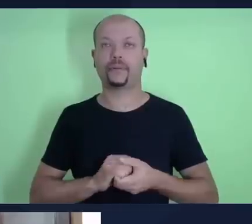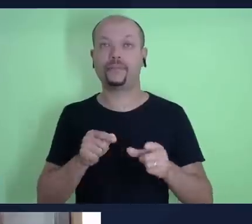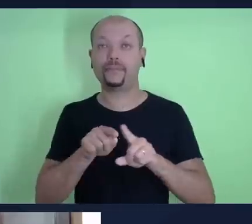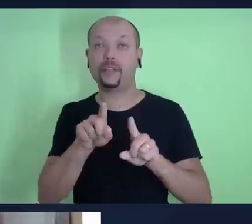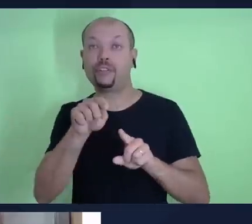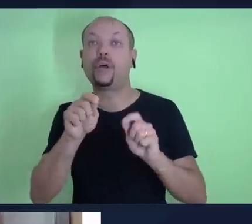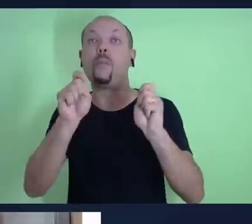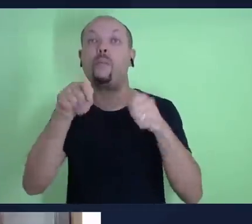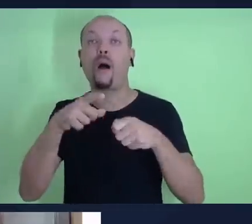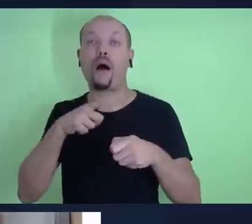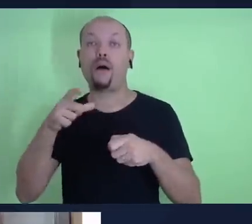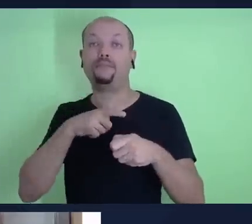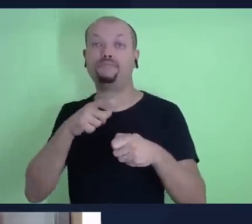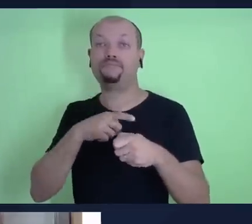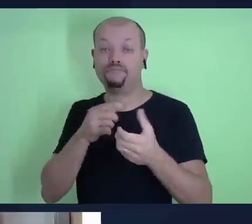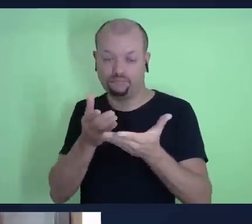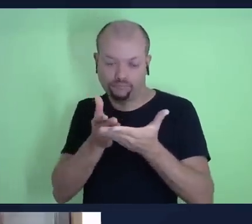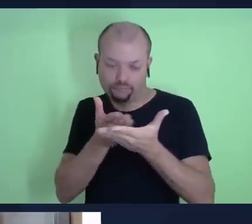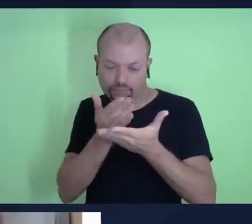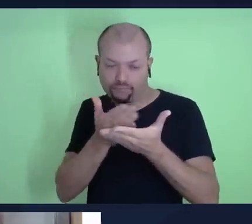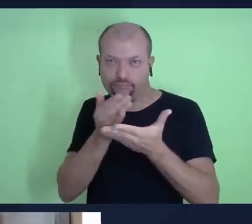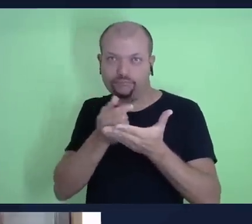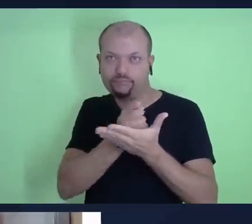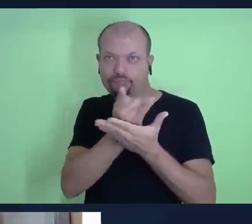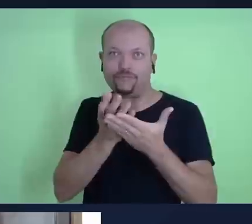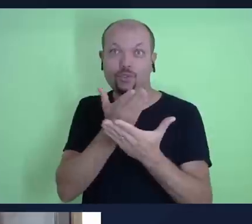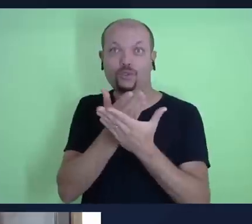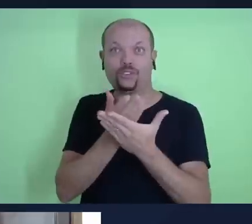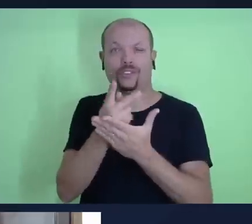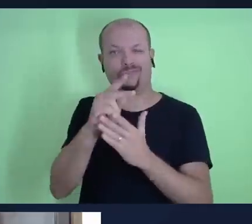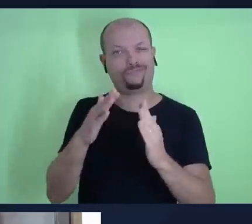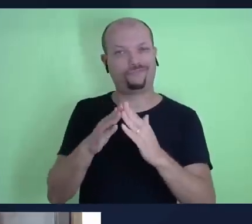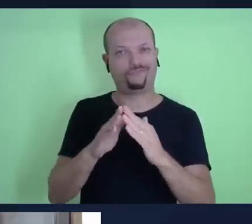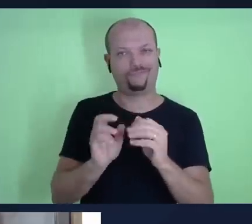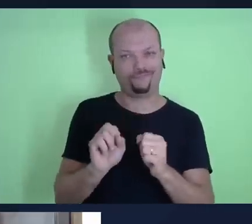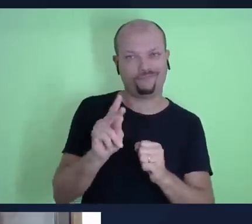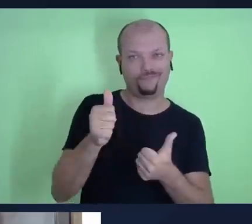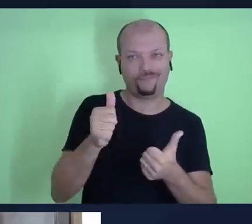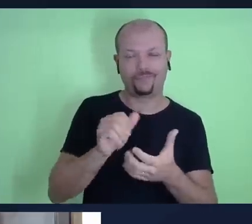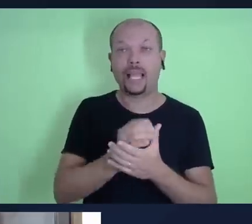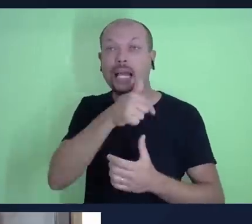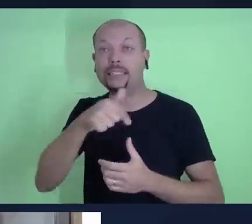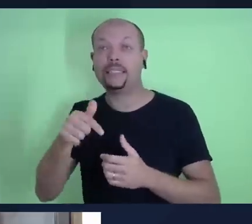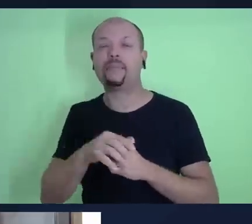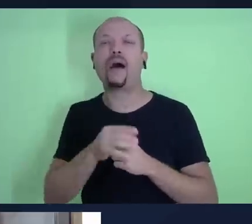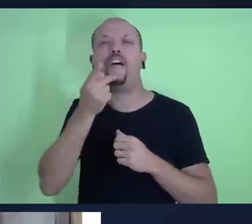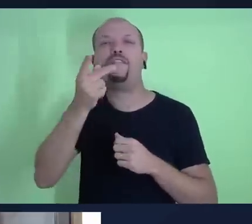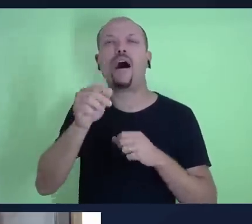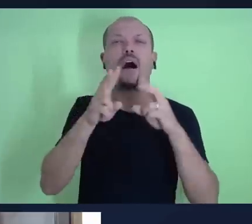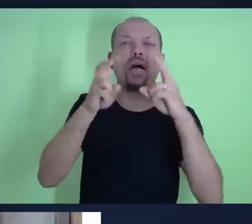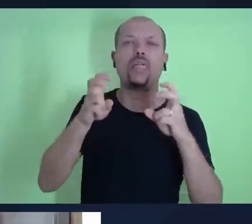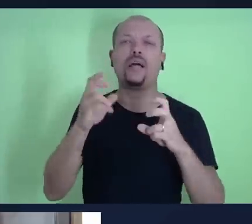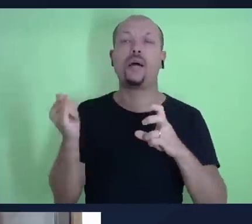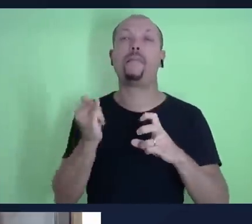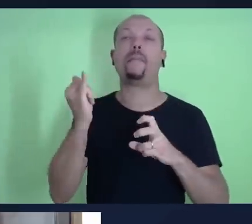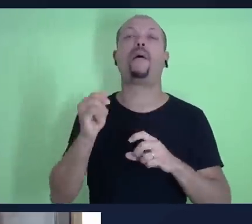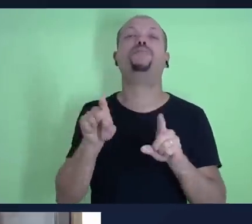guia de estudos aí chegando na sua casa. Esta semana nós iremos tratar do tema bem importante